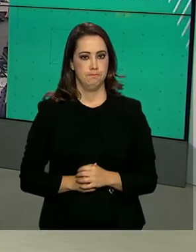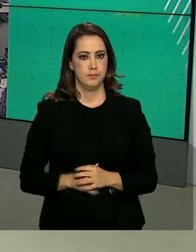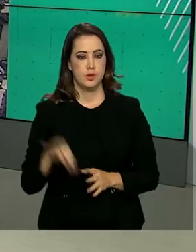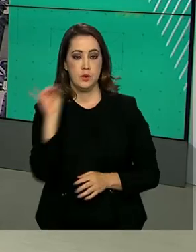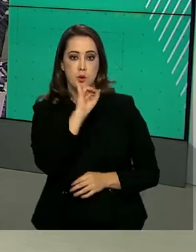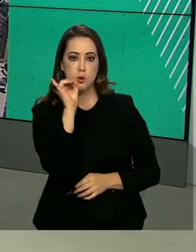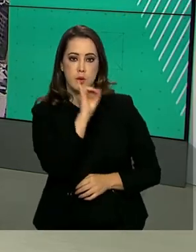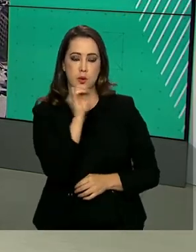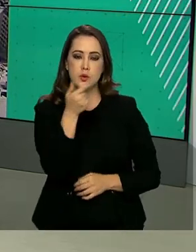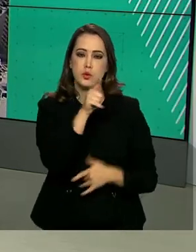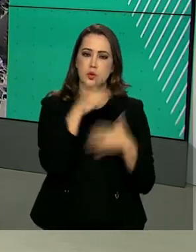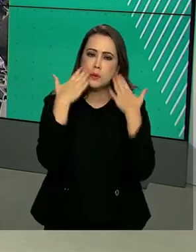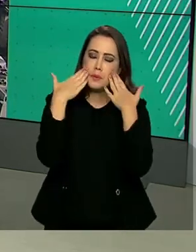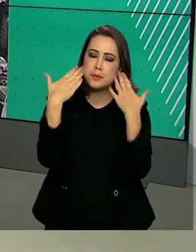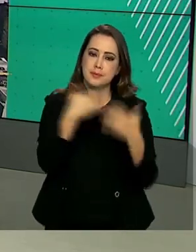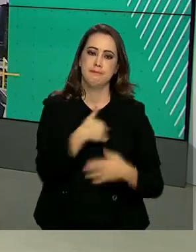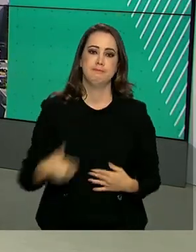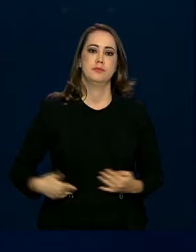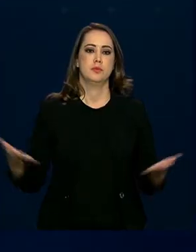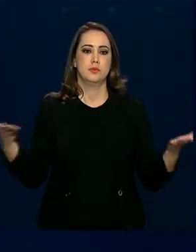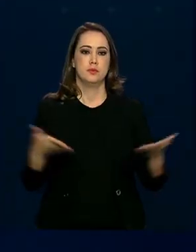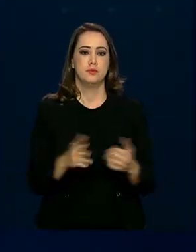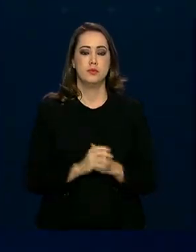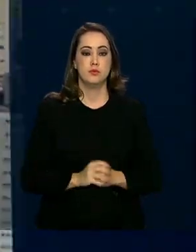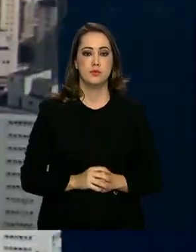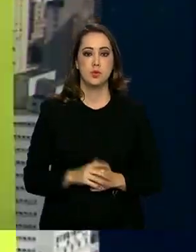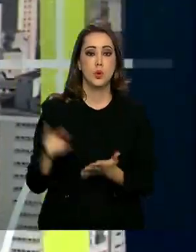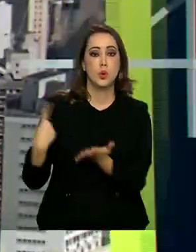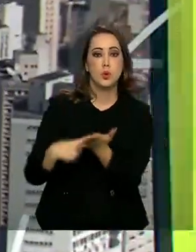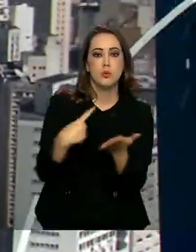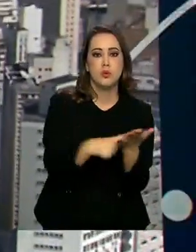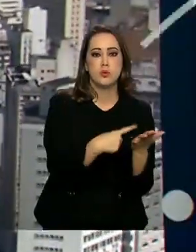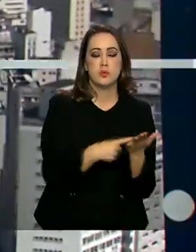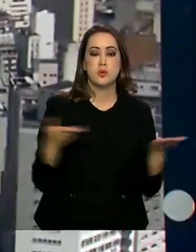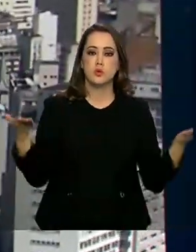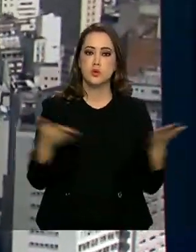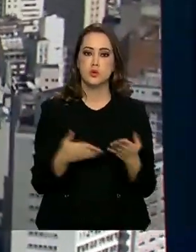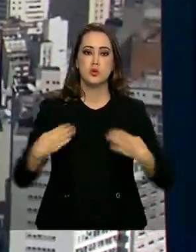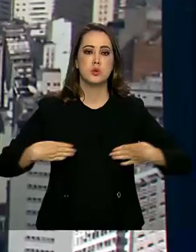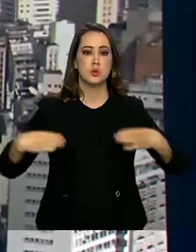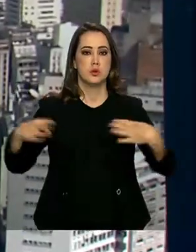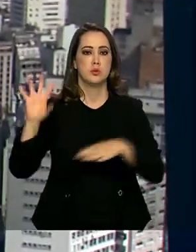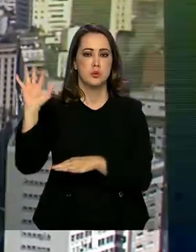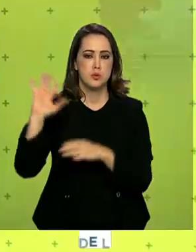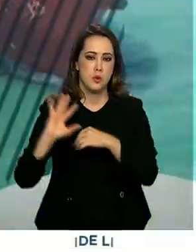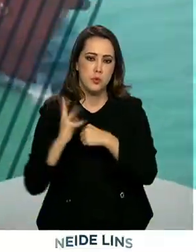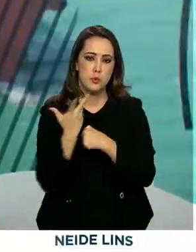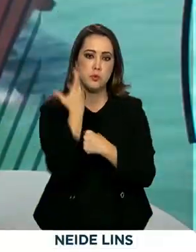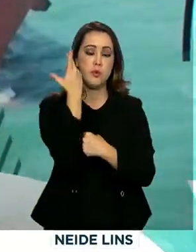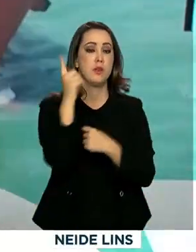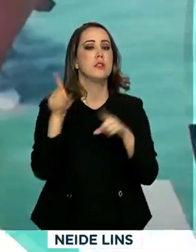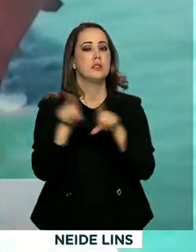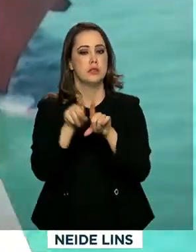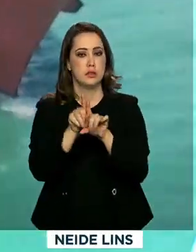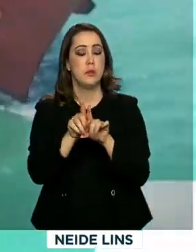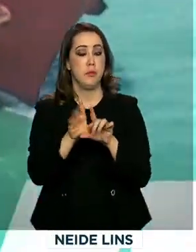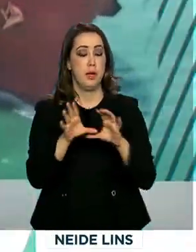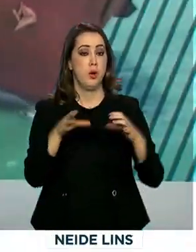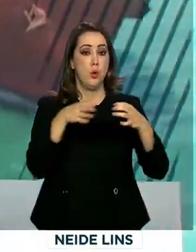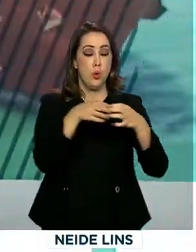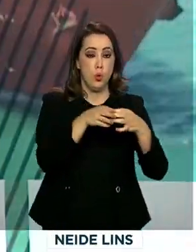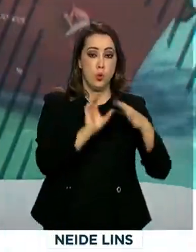Olá, estamos de volta com o Governo Agora. Um acordo fechado hoje entre o Ministério do Meio Ambiente e a Vale